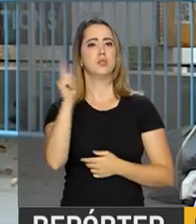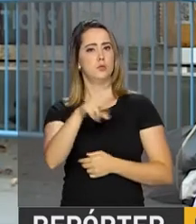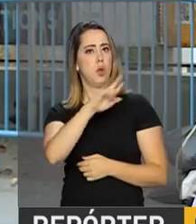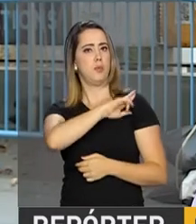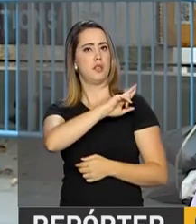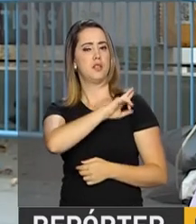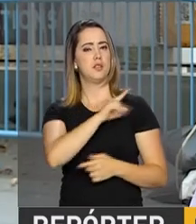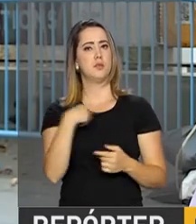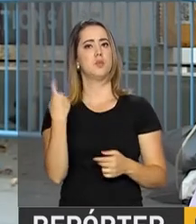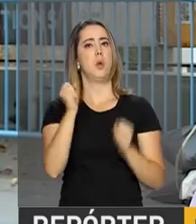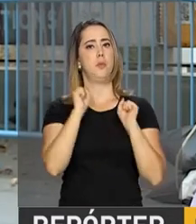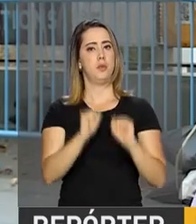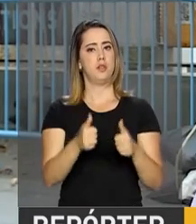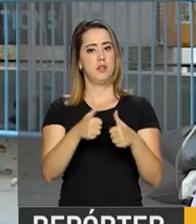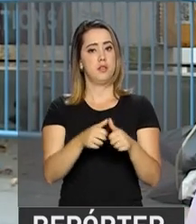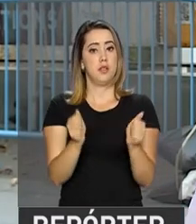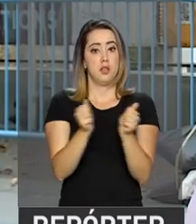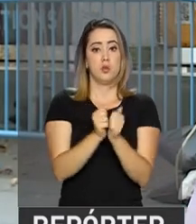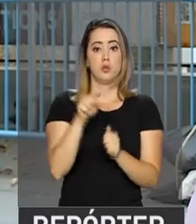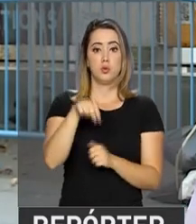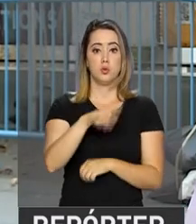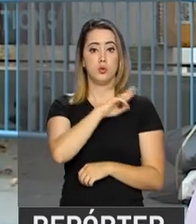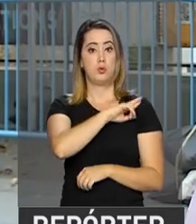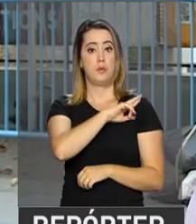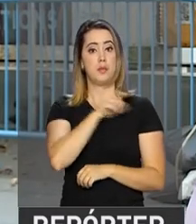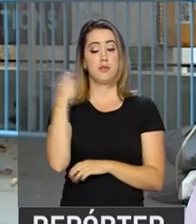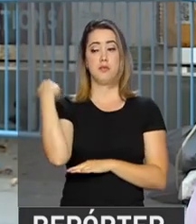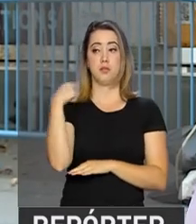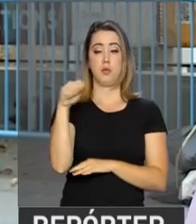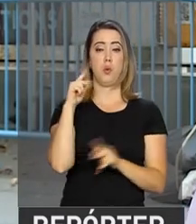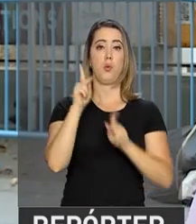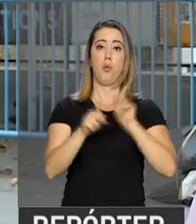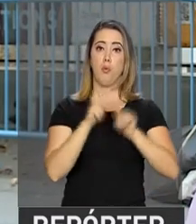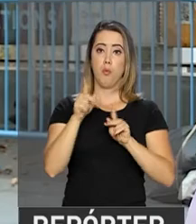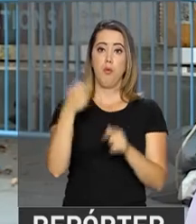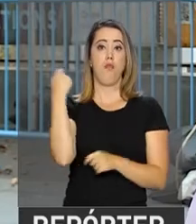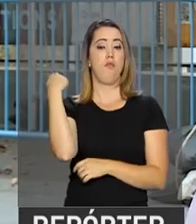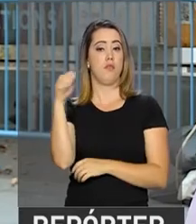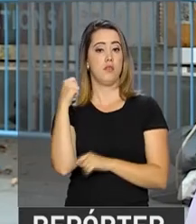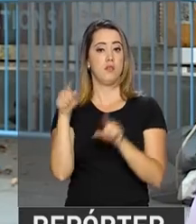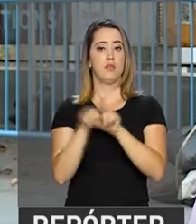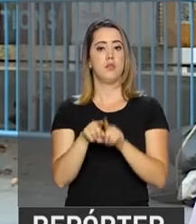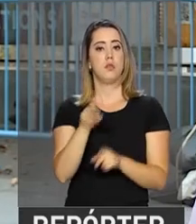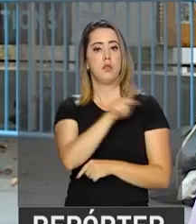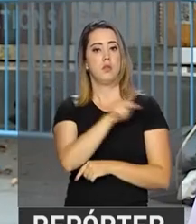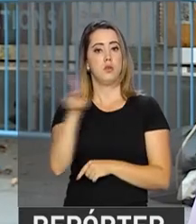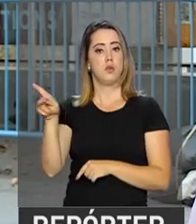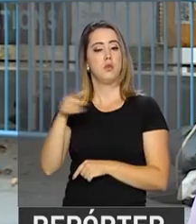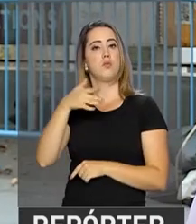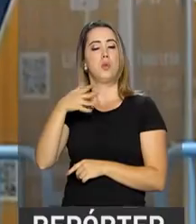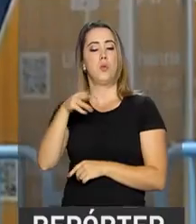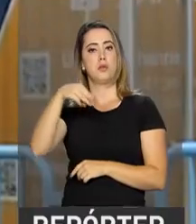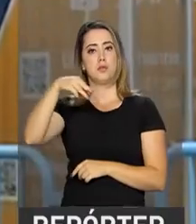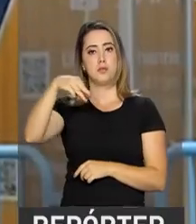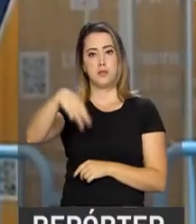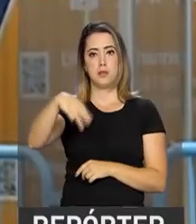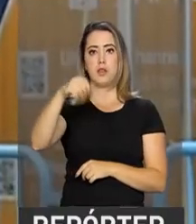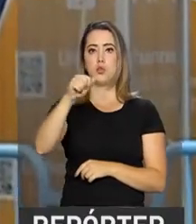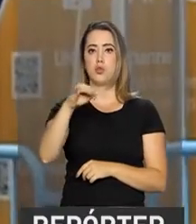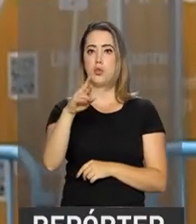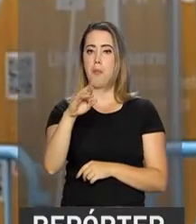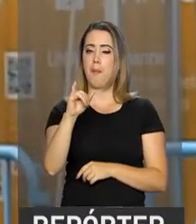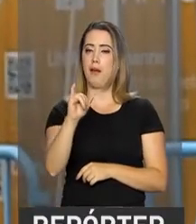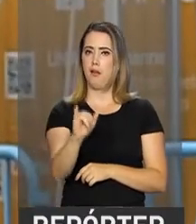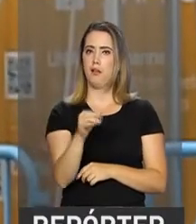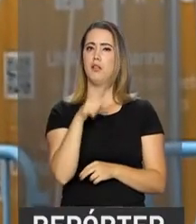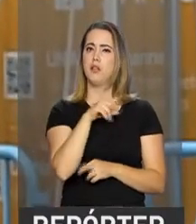responsabilidade poder estar aqui representando os argentinos, o povo argentino e o presidente Macri também. Ela diz que o que